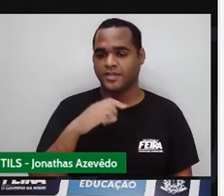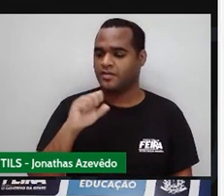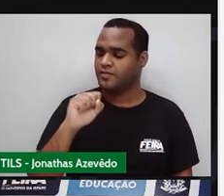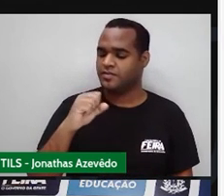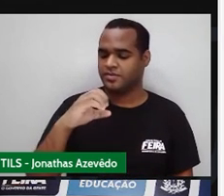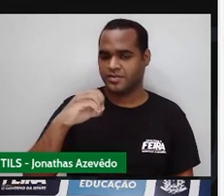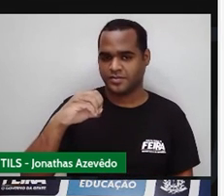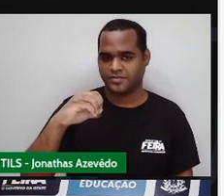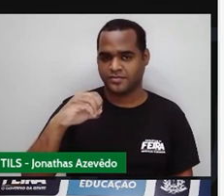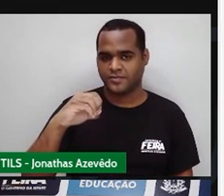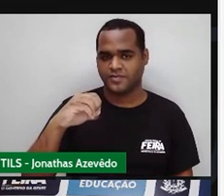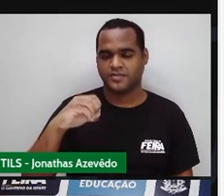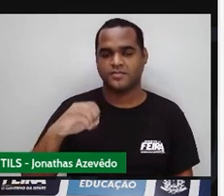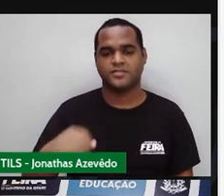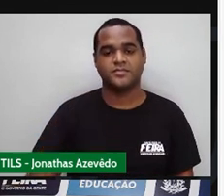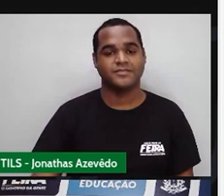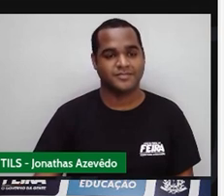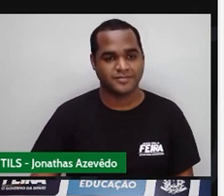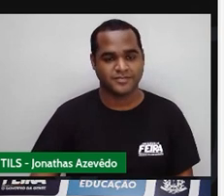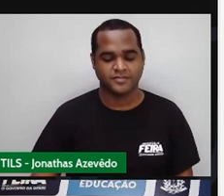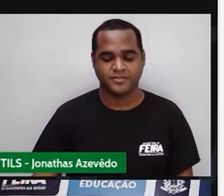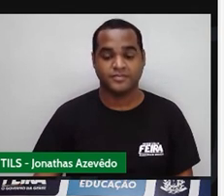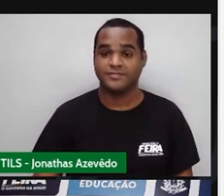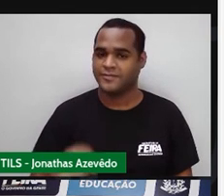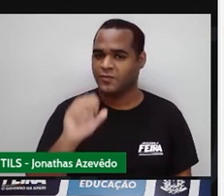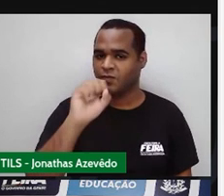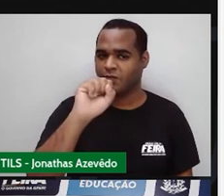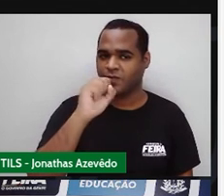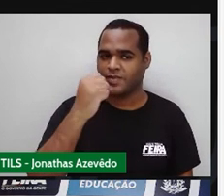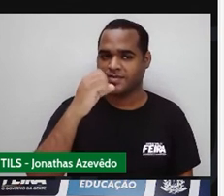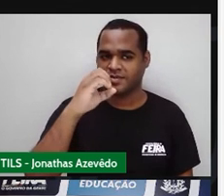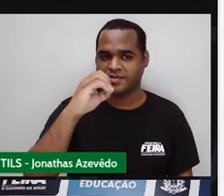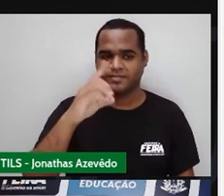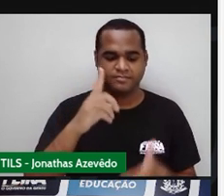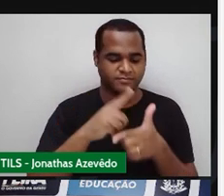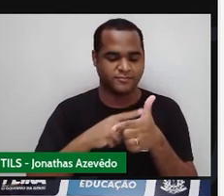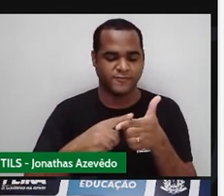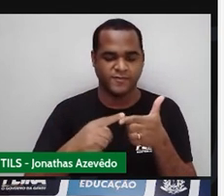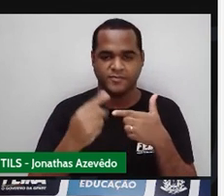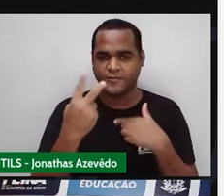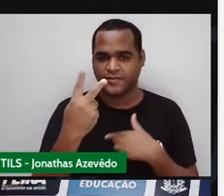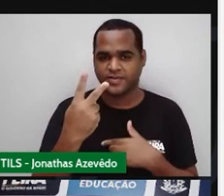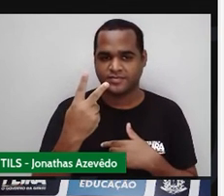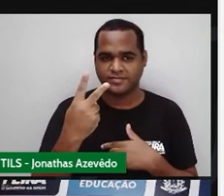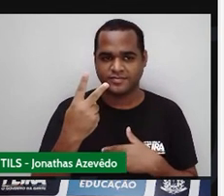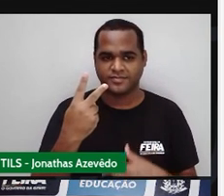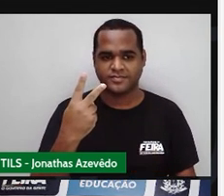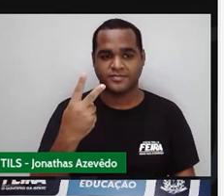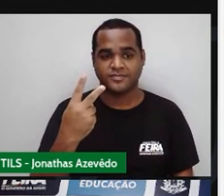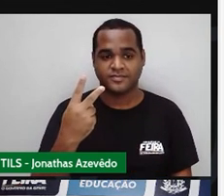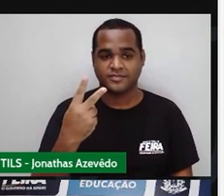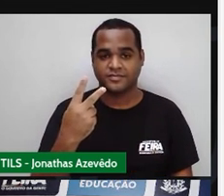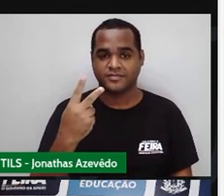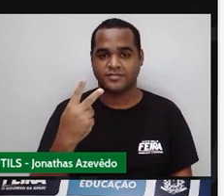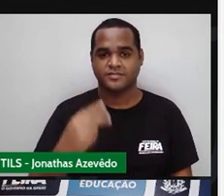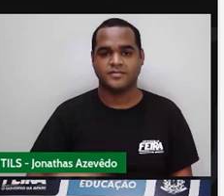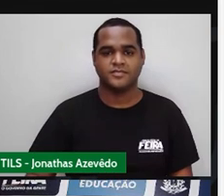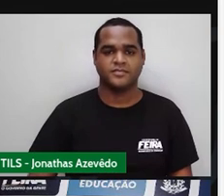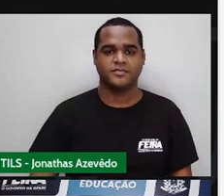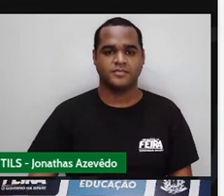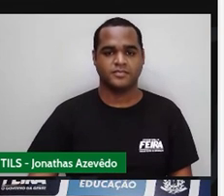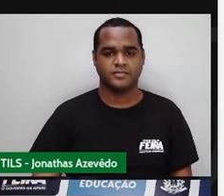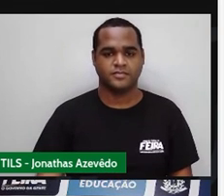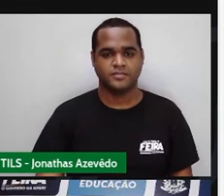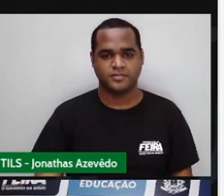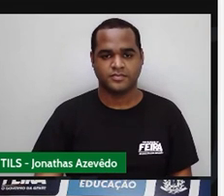80, tá? 80 vai ficar dividido por